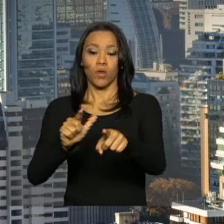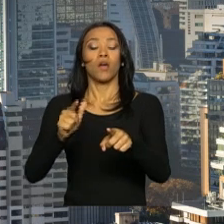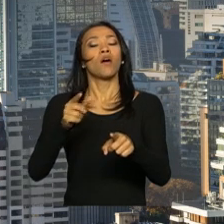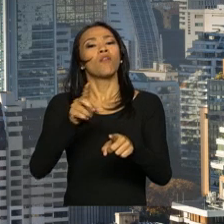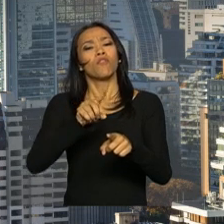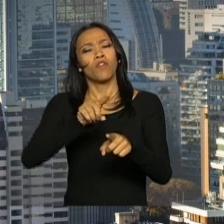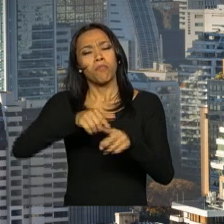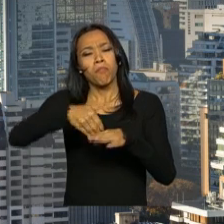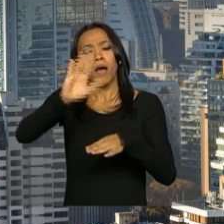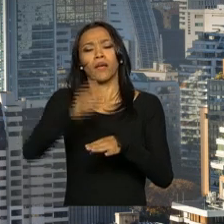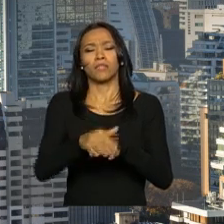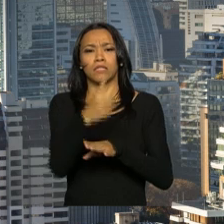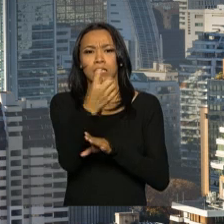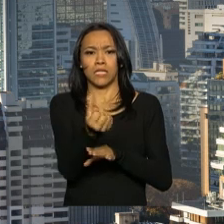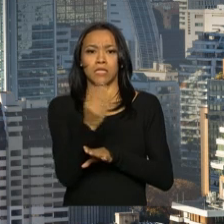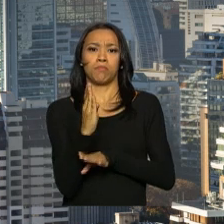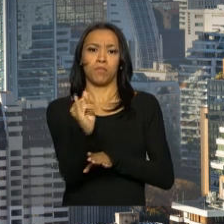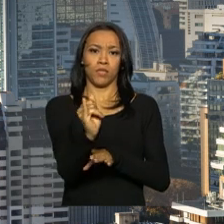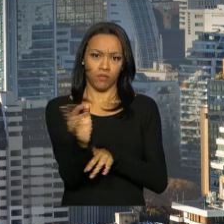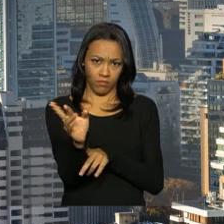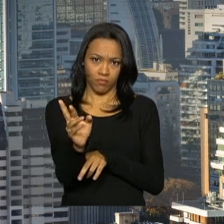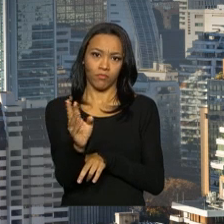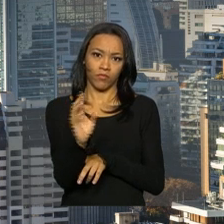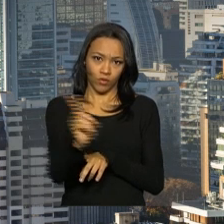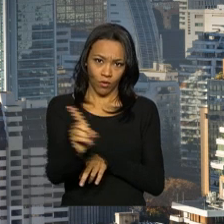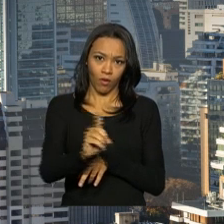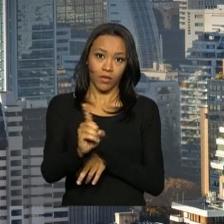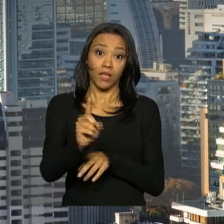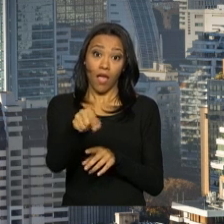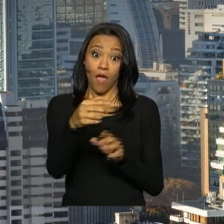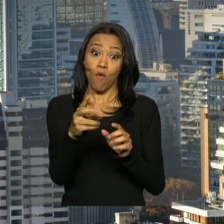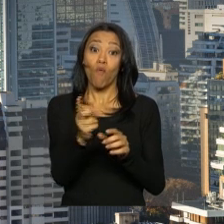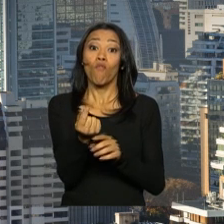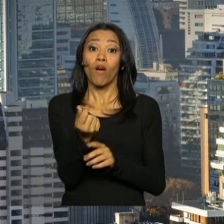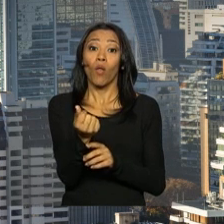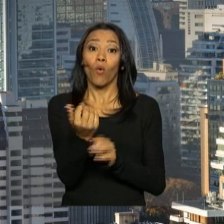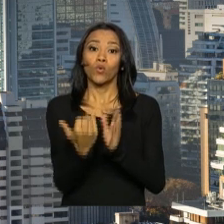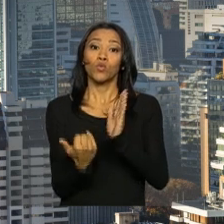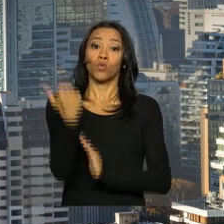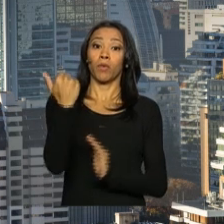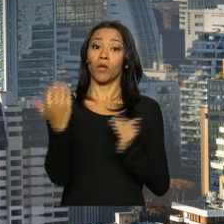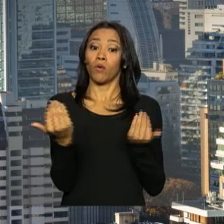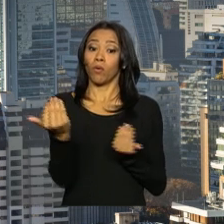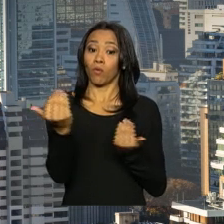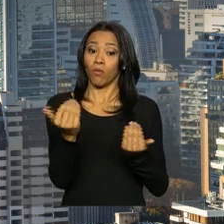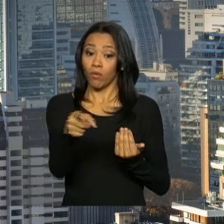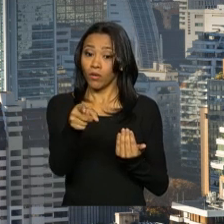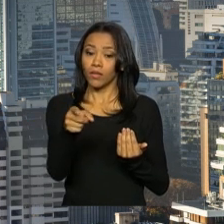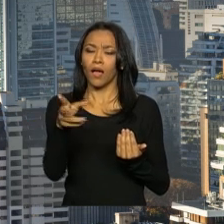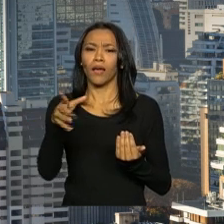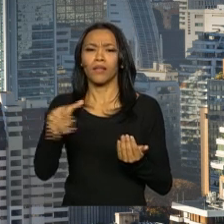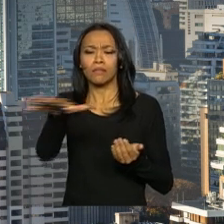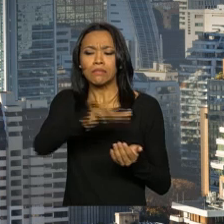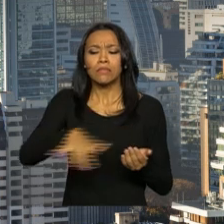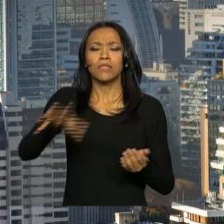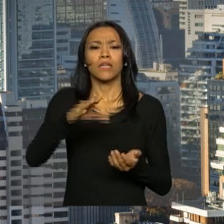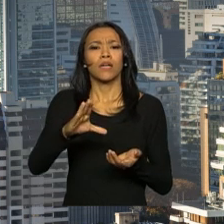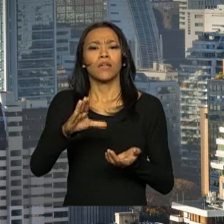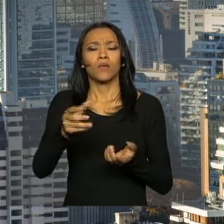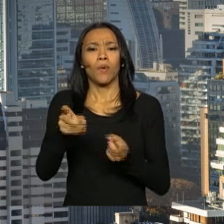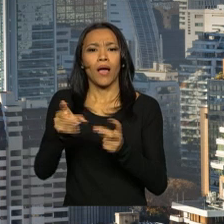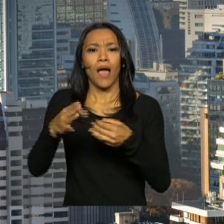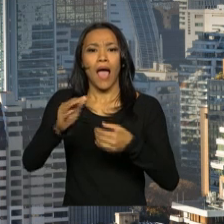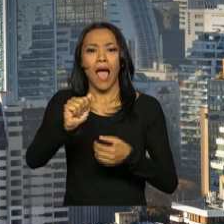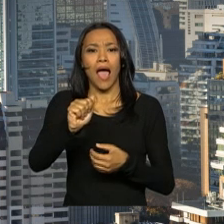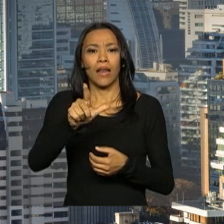foi de mais de US 16 bilhões, valor superior, inclusive, relação à corrente comercial dos chilenos com a